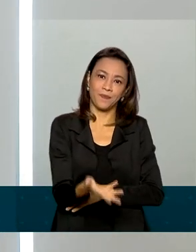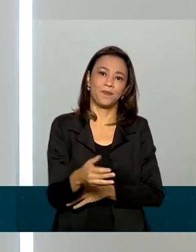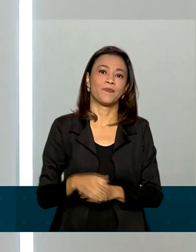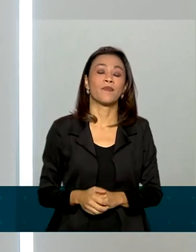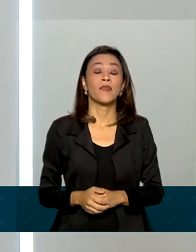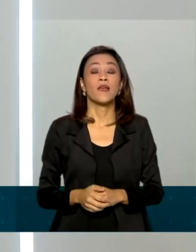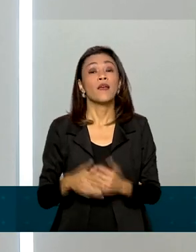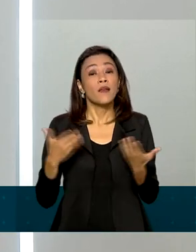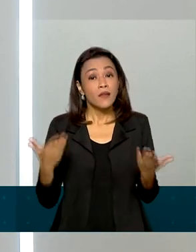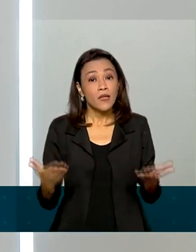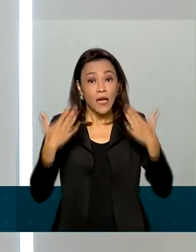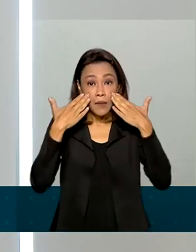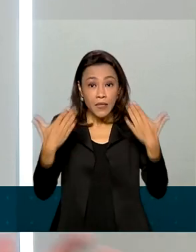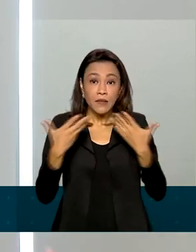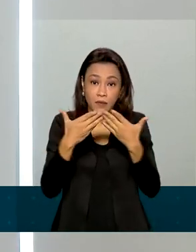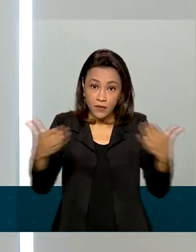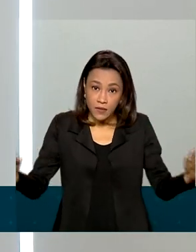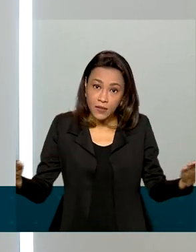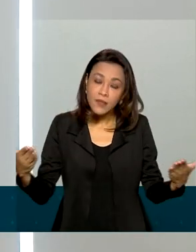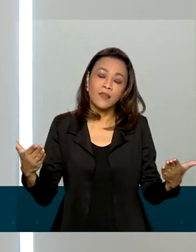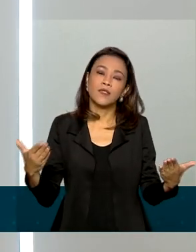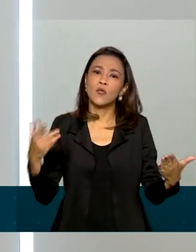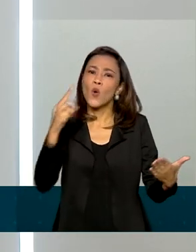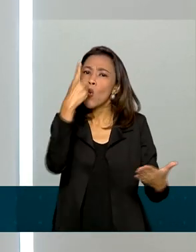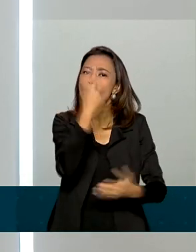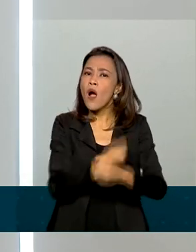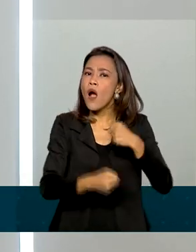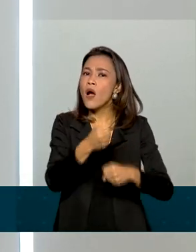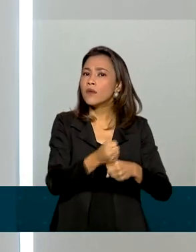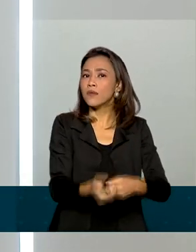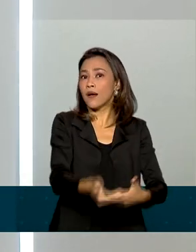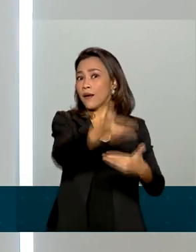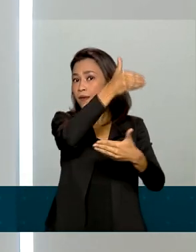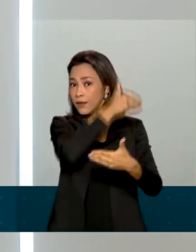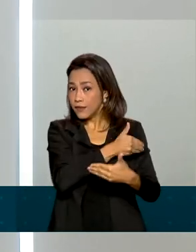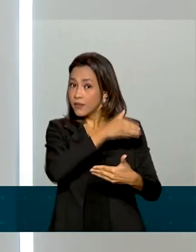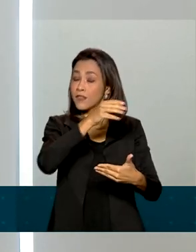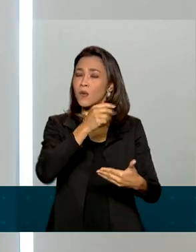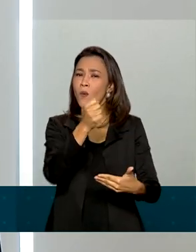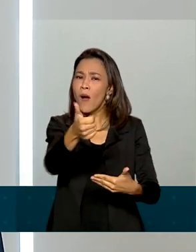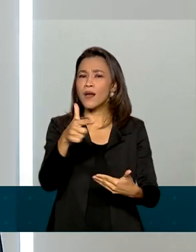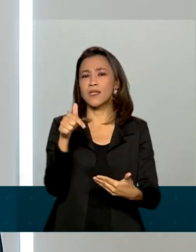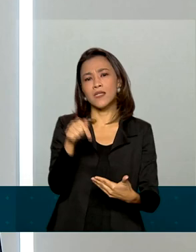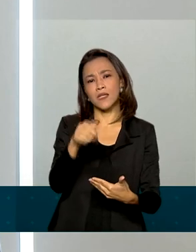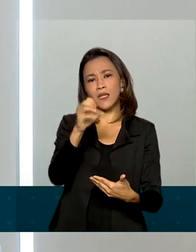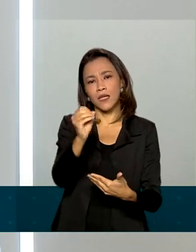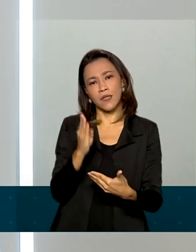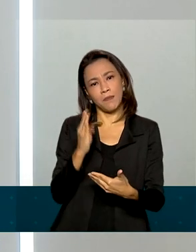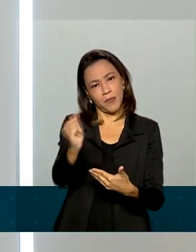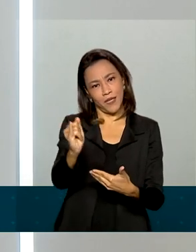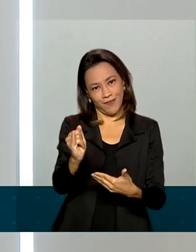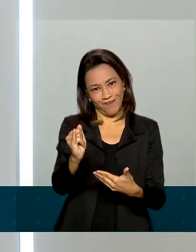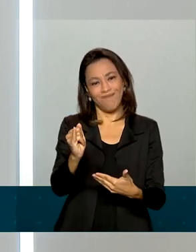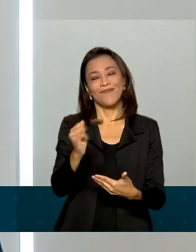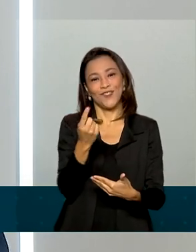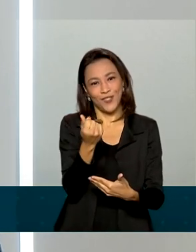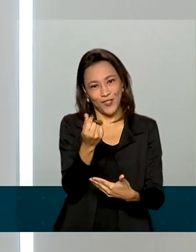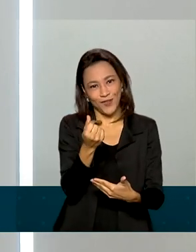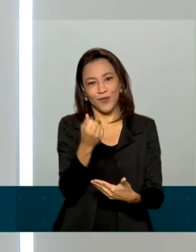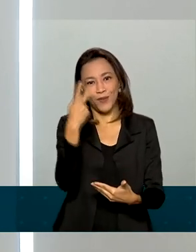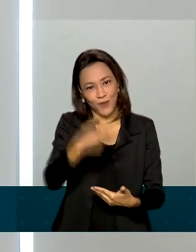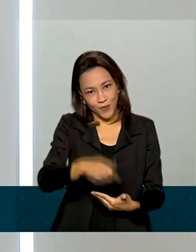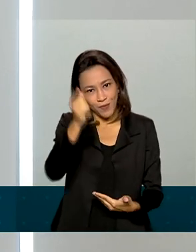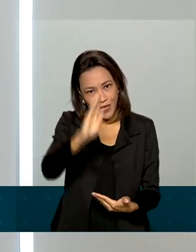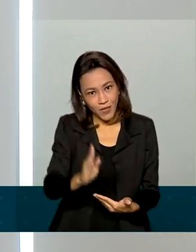para ilustrar para o nosso telespectador, um ano antes da Covid, em 2019, nós tivemos quase 70 bilhões de dólares de investimentos estrangeiros.